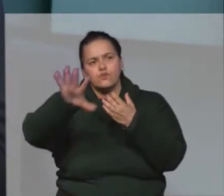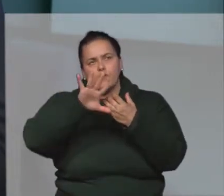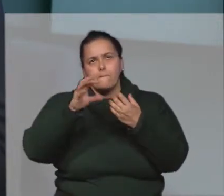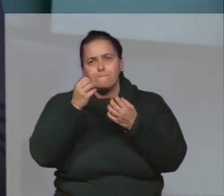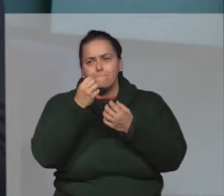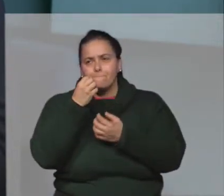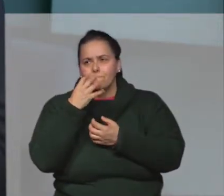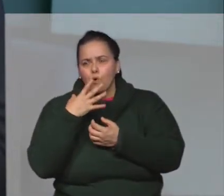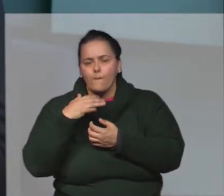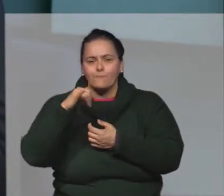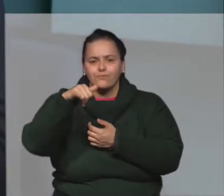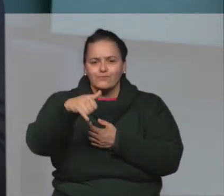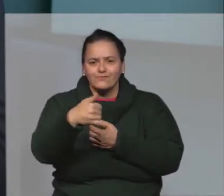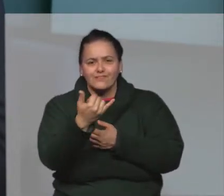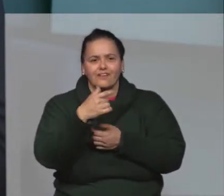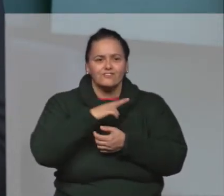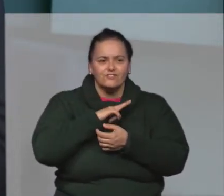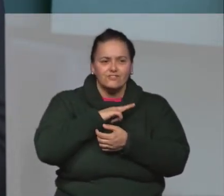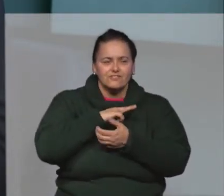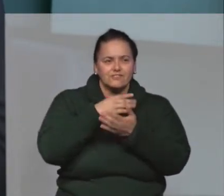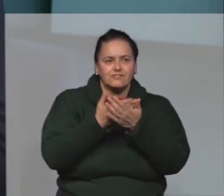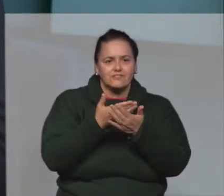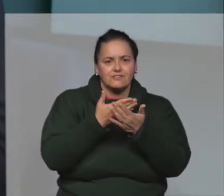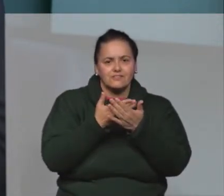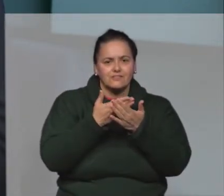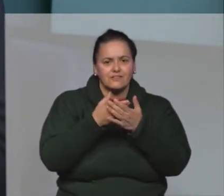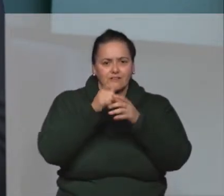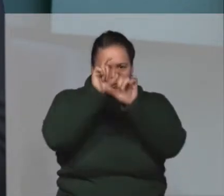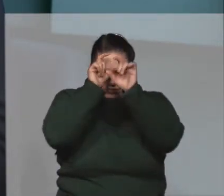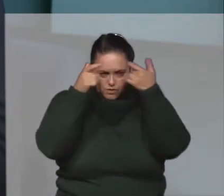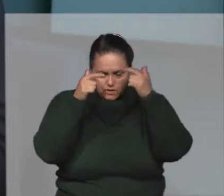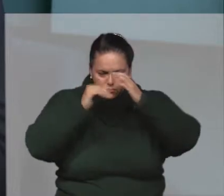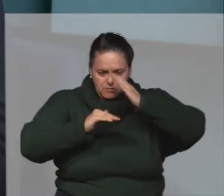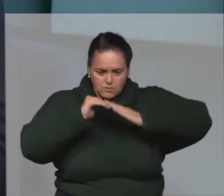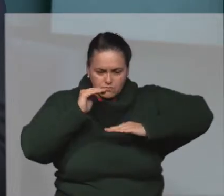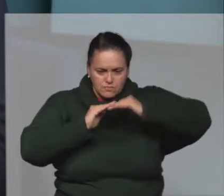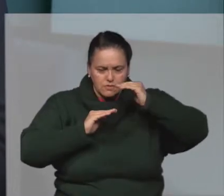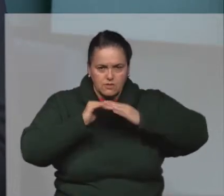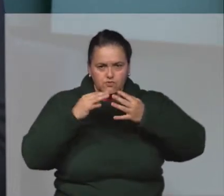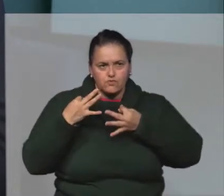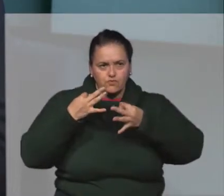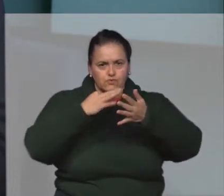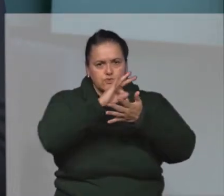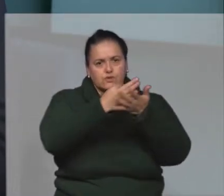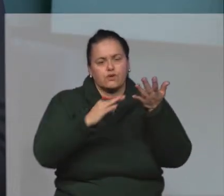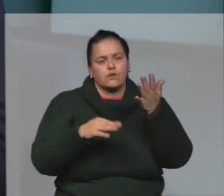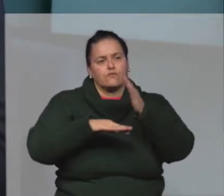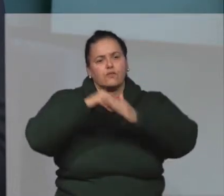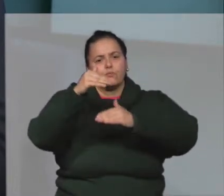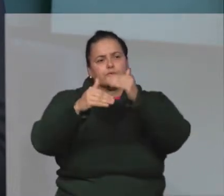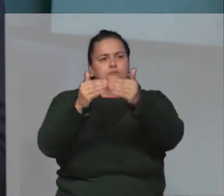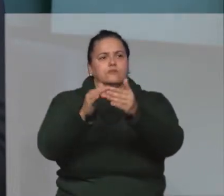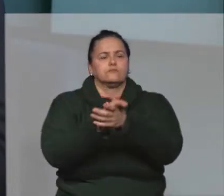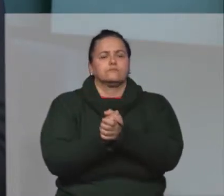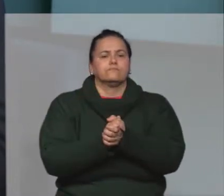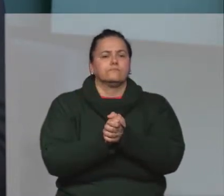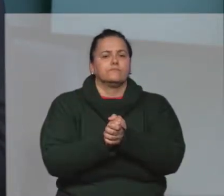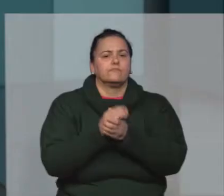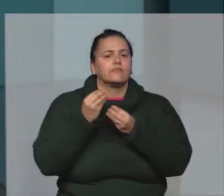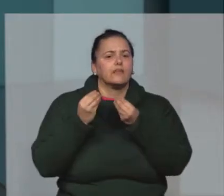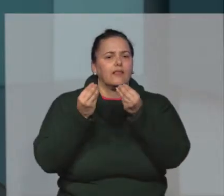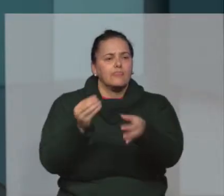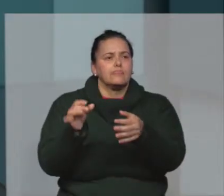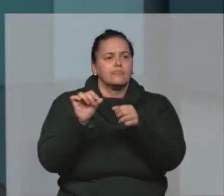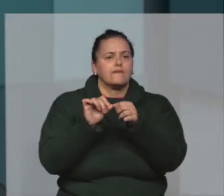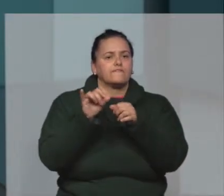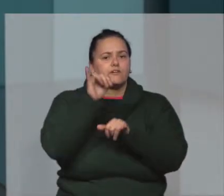geral é uma bela oportunidade de ter aula com quem realmente tem o conhecimento prático, além do conhecimento teórico dos processos que a gente vai abordar. Bom,